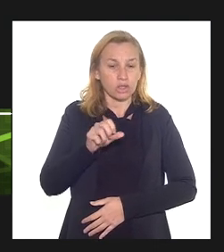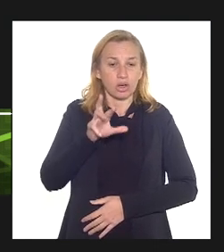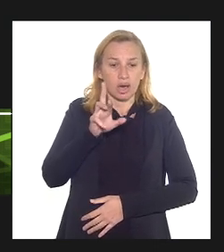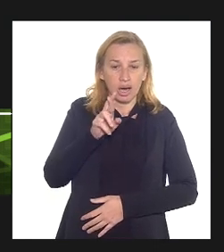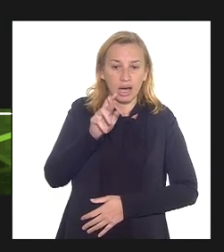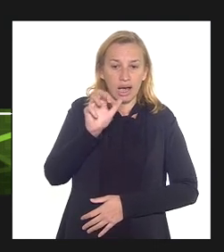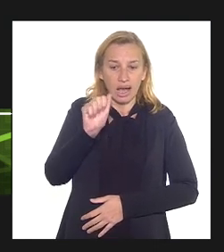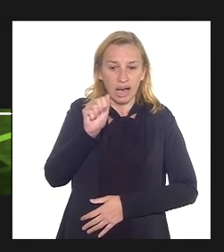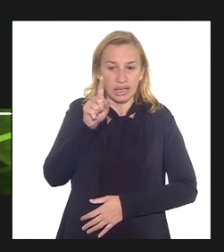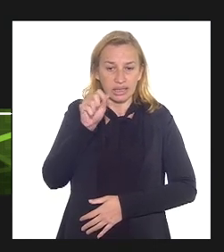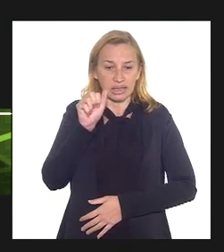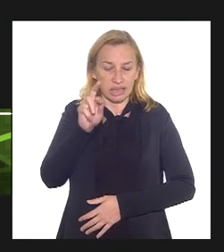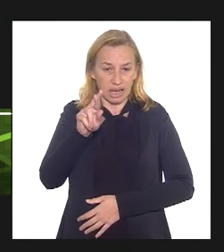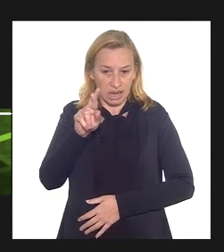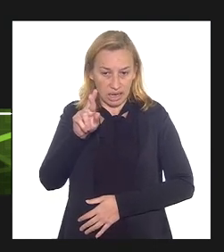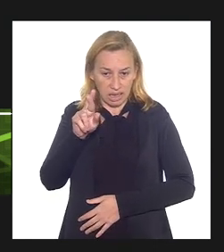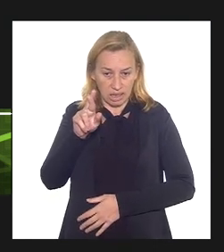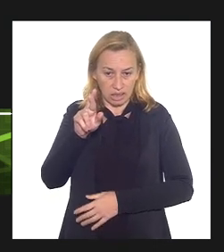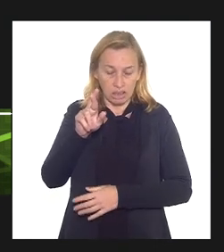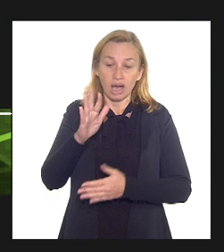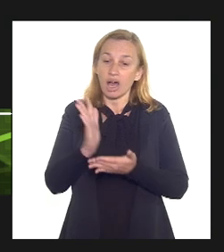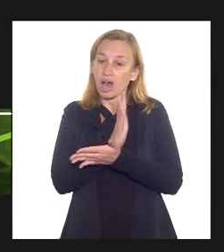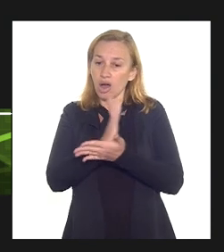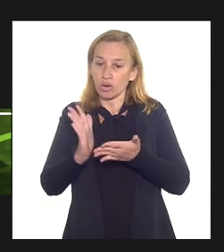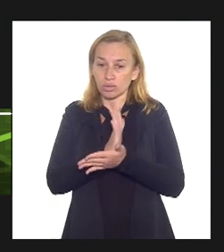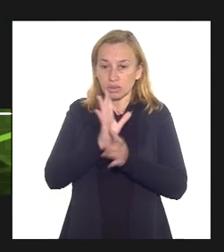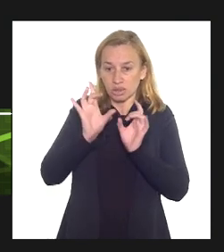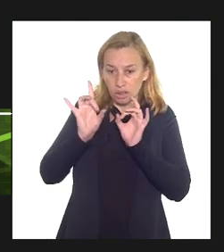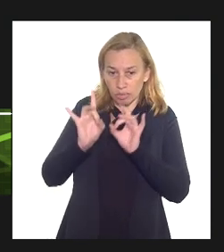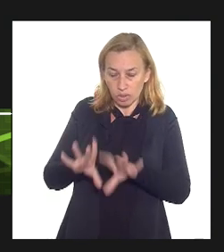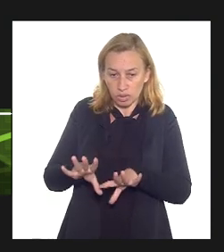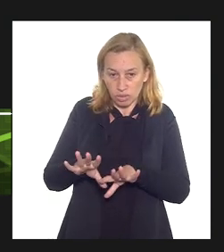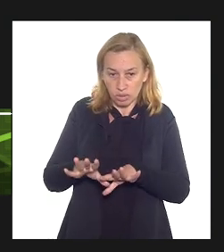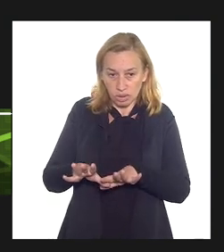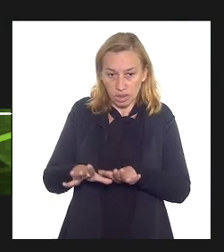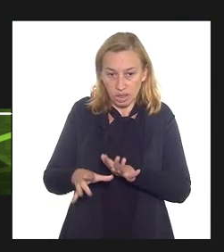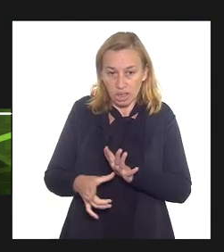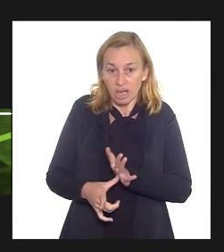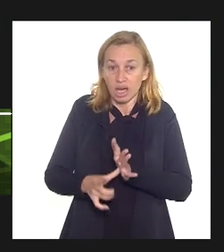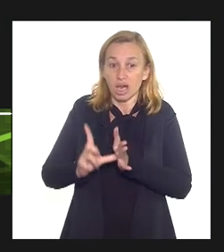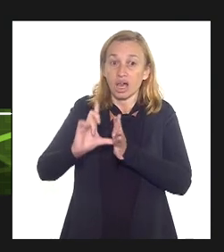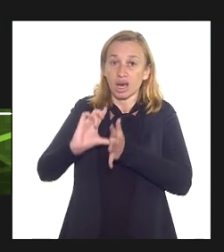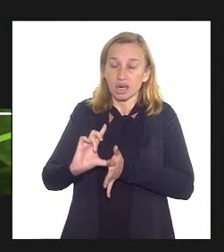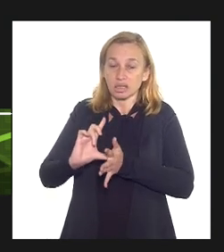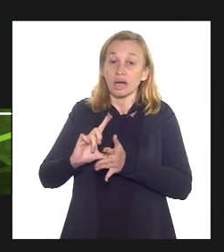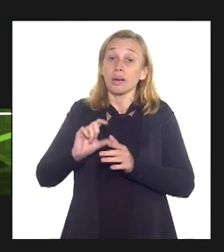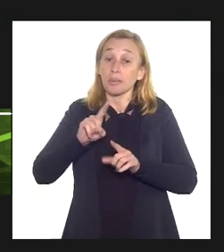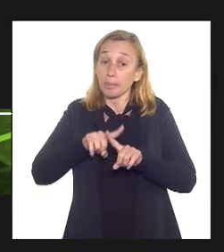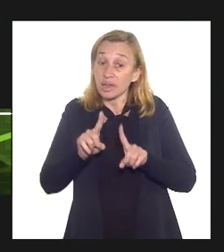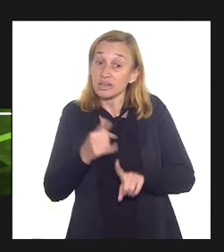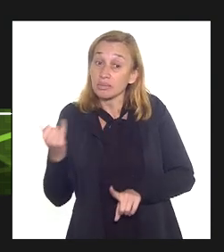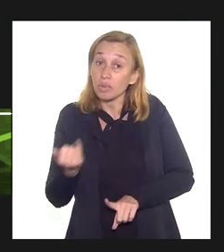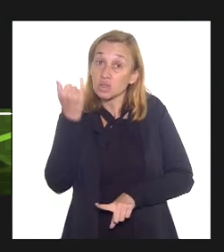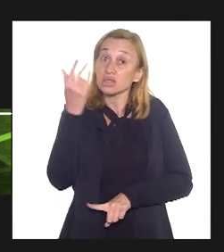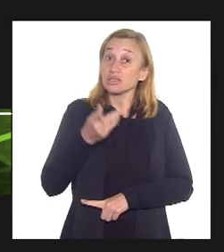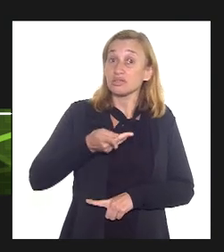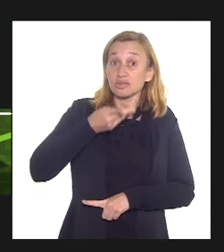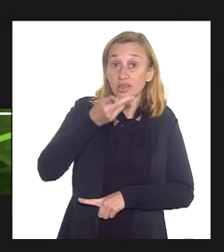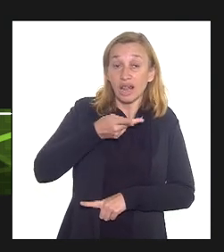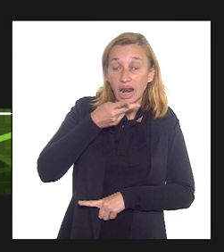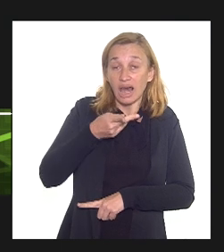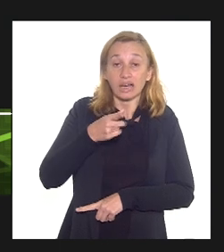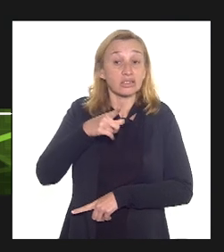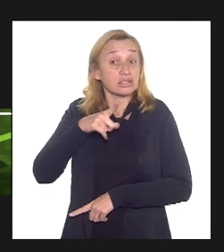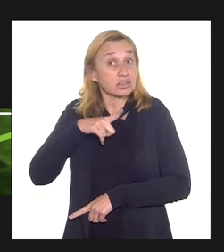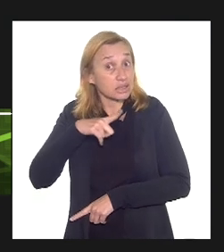abandonos né alguns abandonos inclusive eles são antecipados agora o é importante colocar é nós